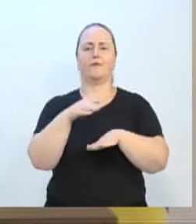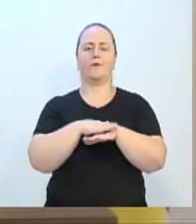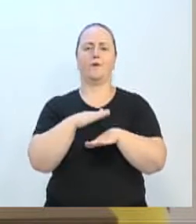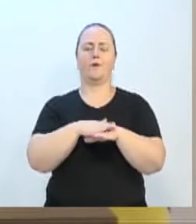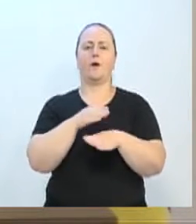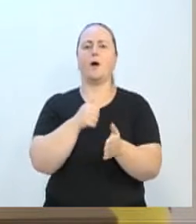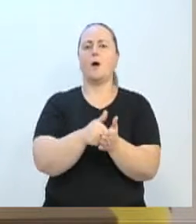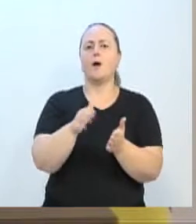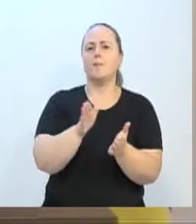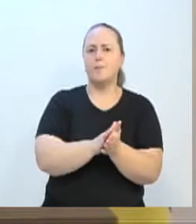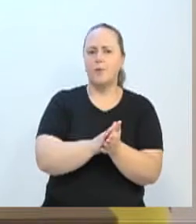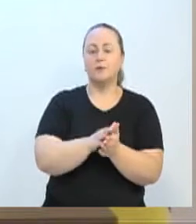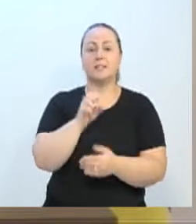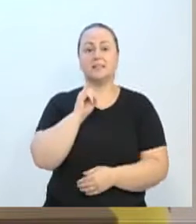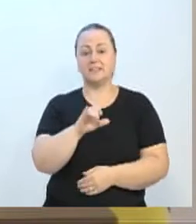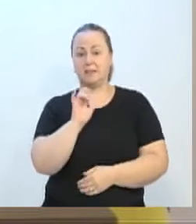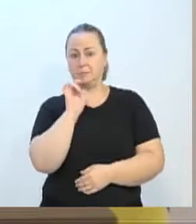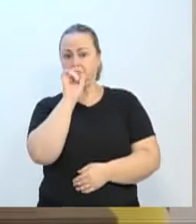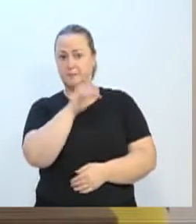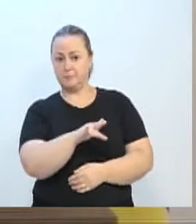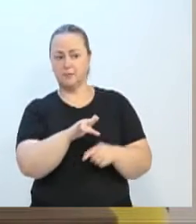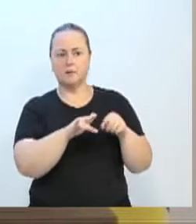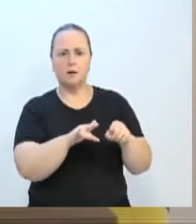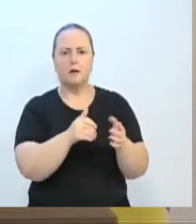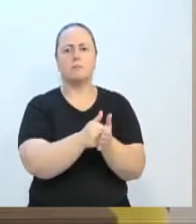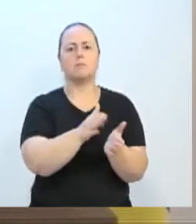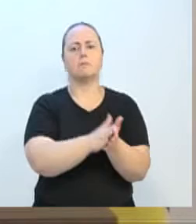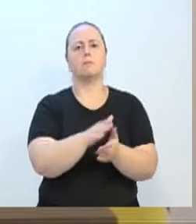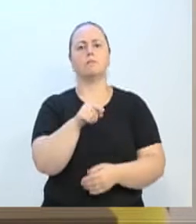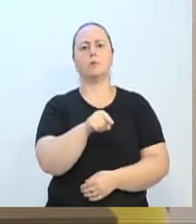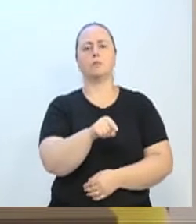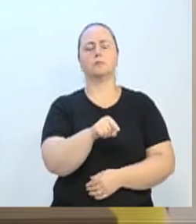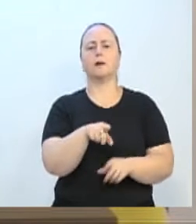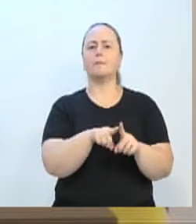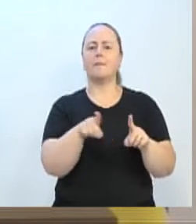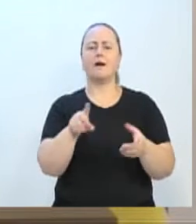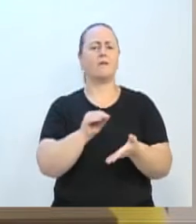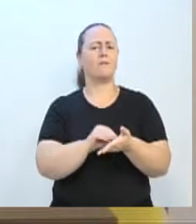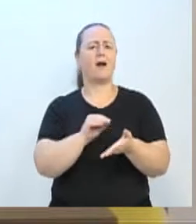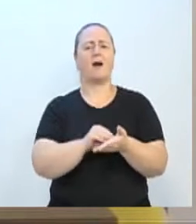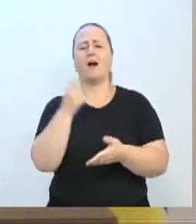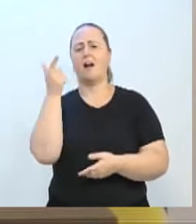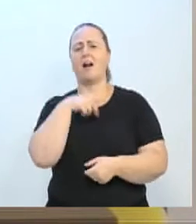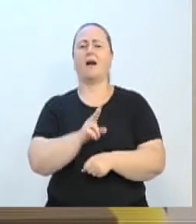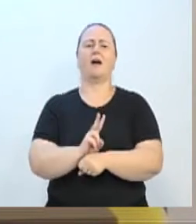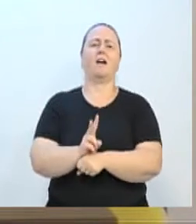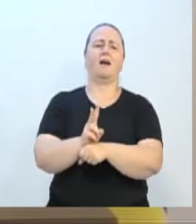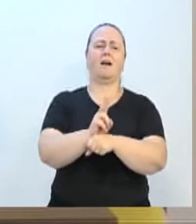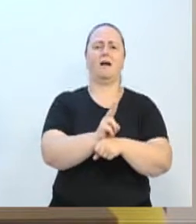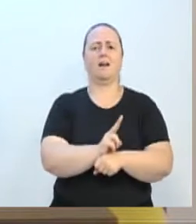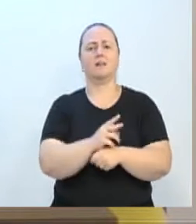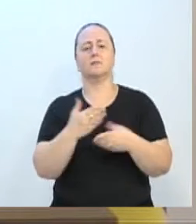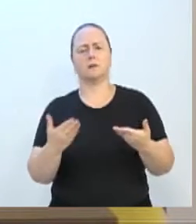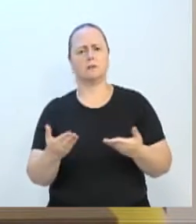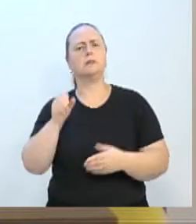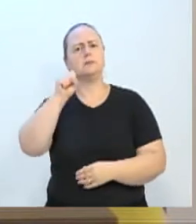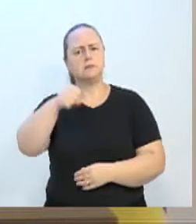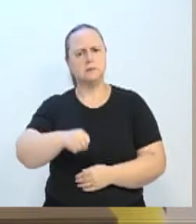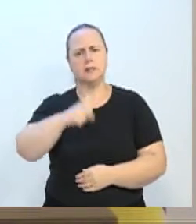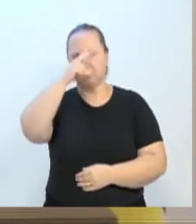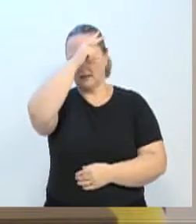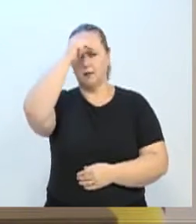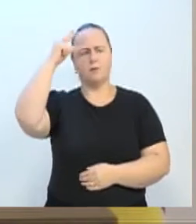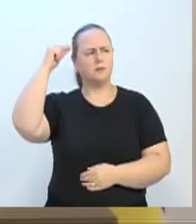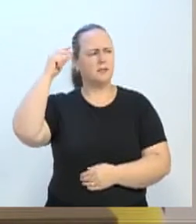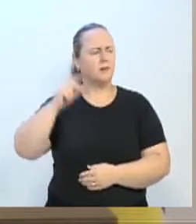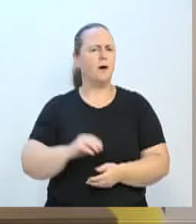multa para maus tratos e abandonos, e que hoje a gente tem uma dificuldade muito grande de fiscalizar. Por mais que o executivo da cidade tenha feito um esforço, eu quero reconhecer,